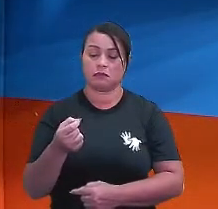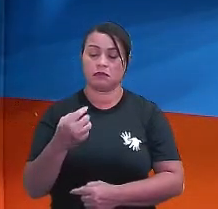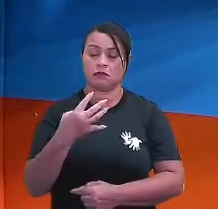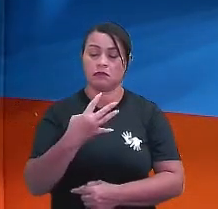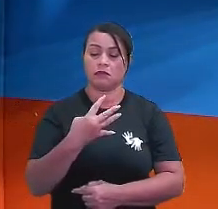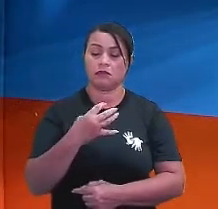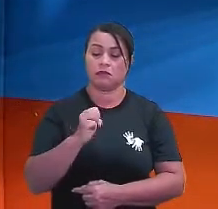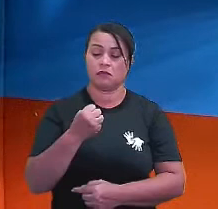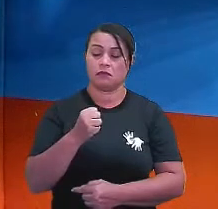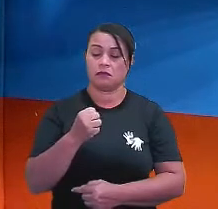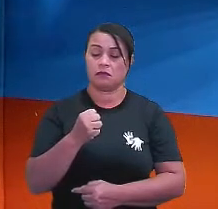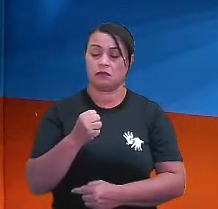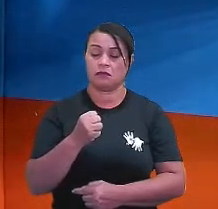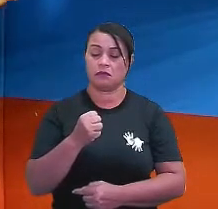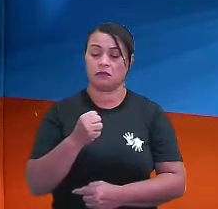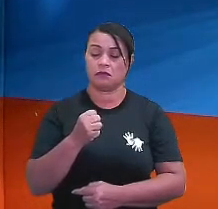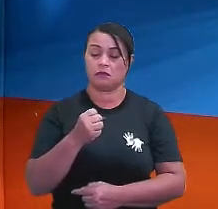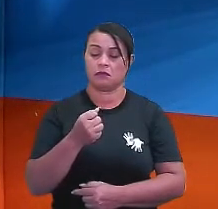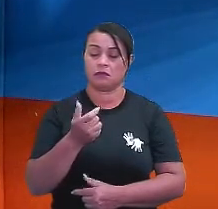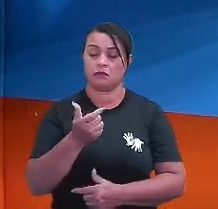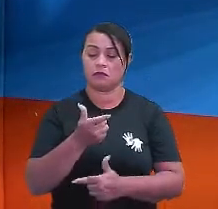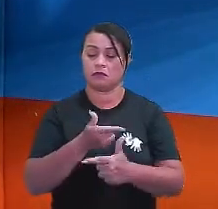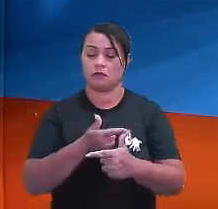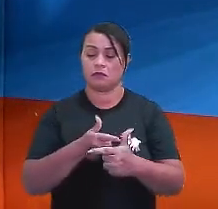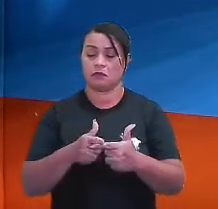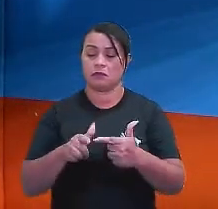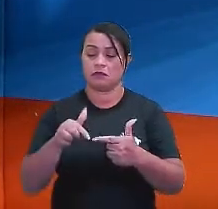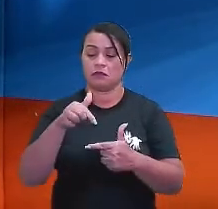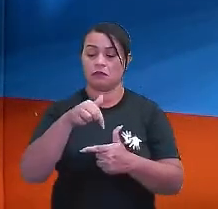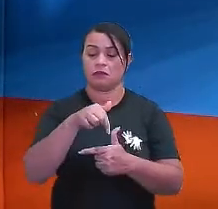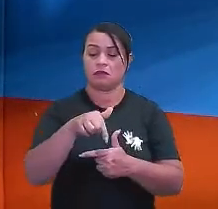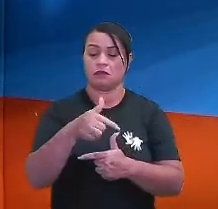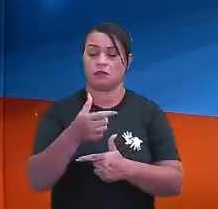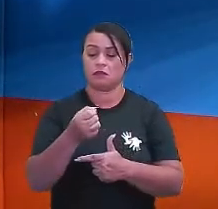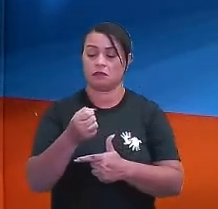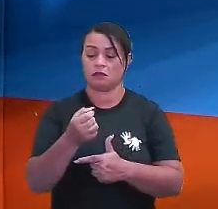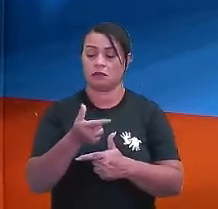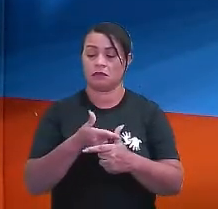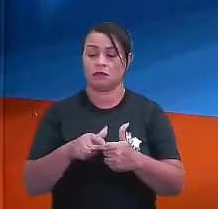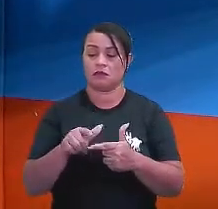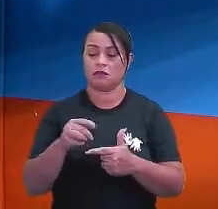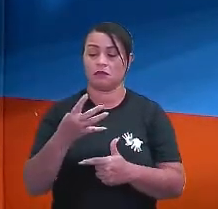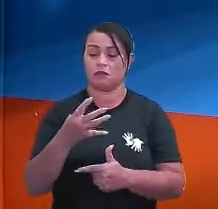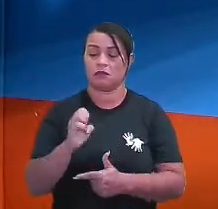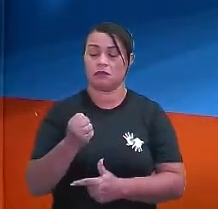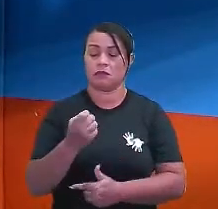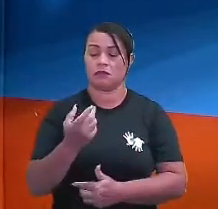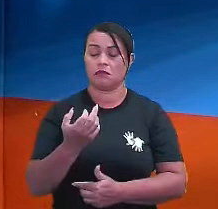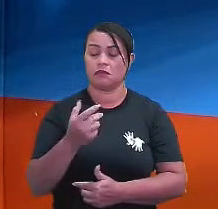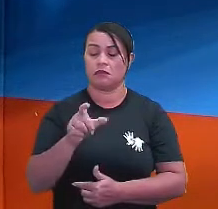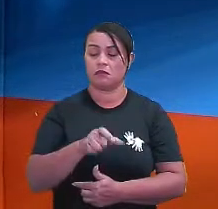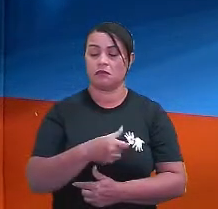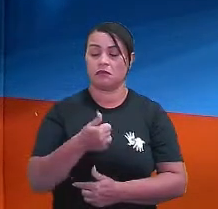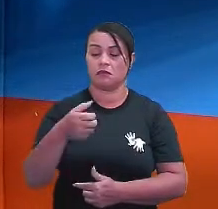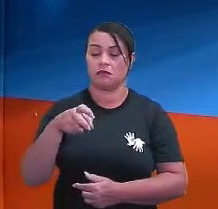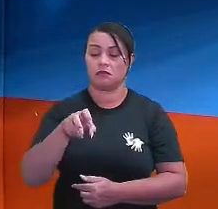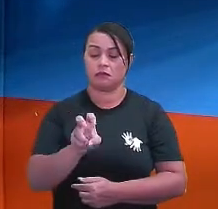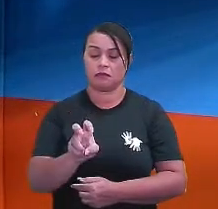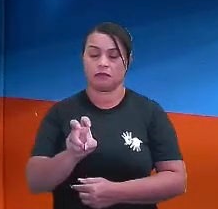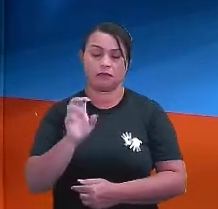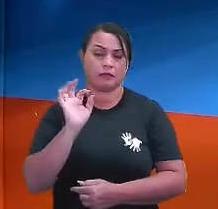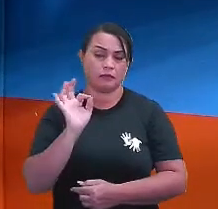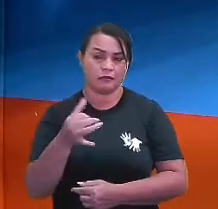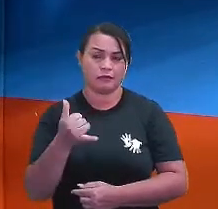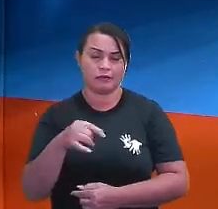48 vai passar dividindo. 720 dividido por 48 é igual a 15. Beleza?